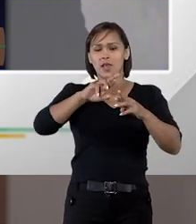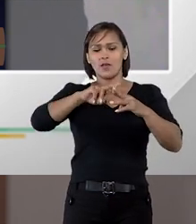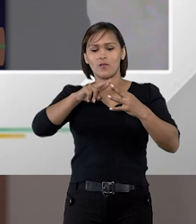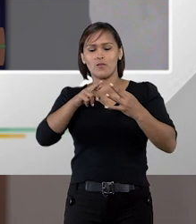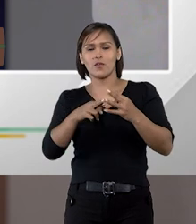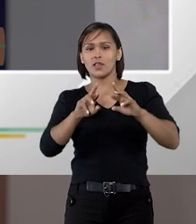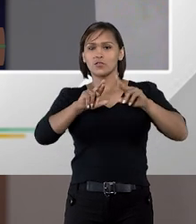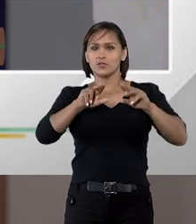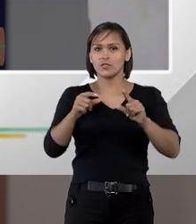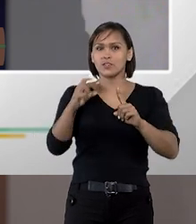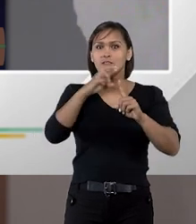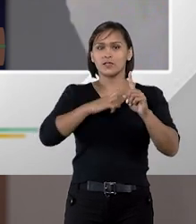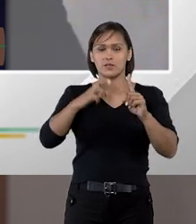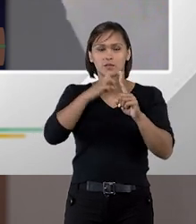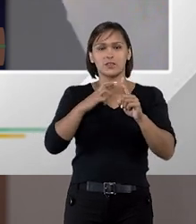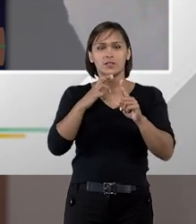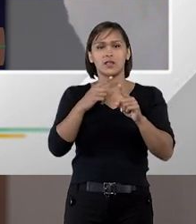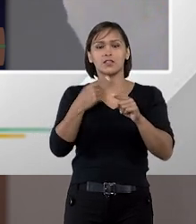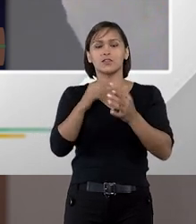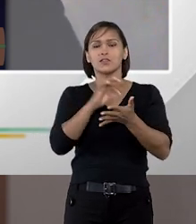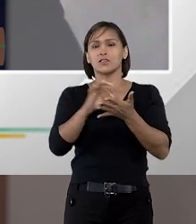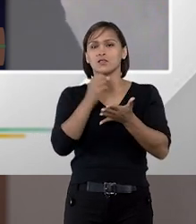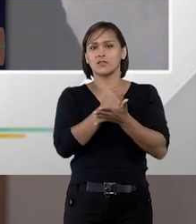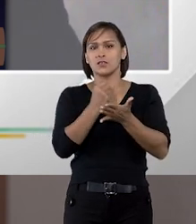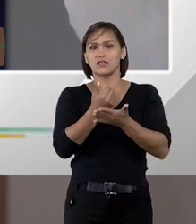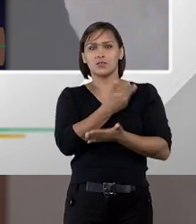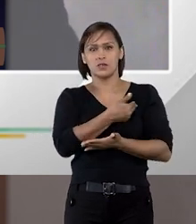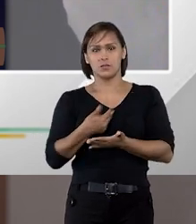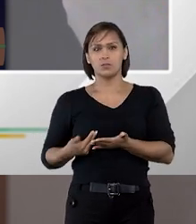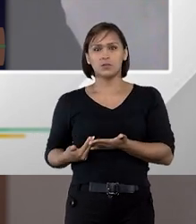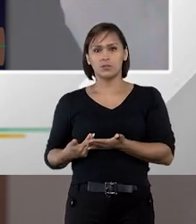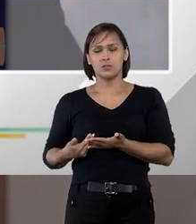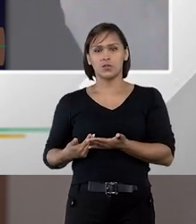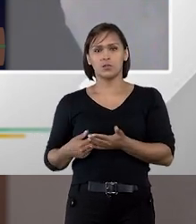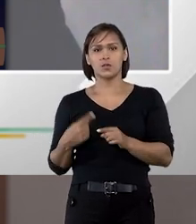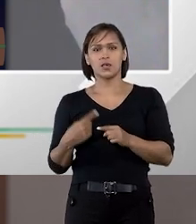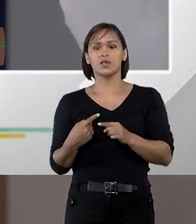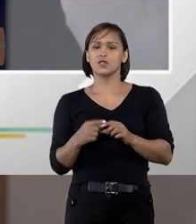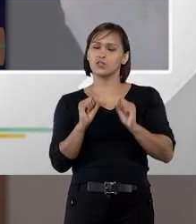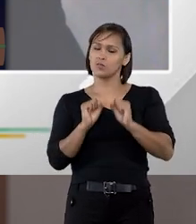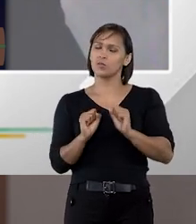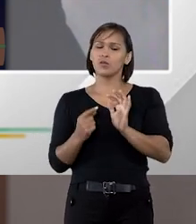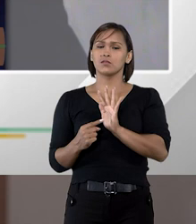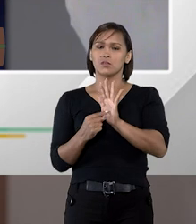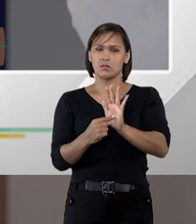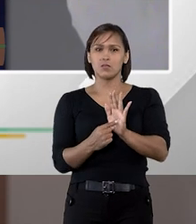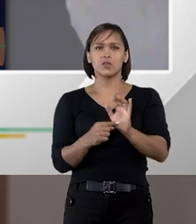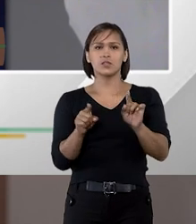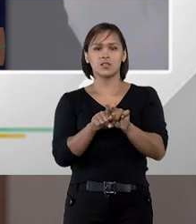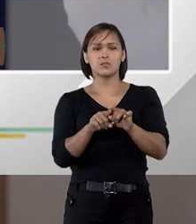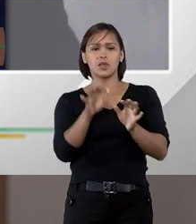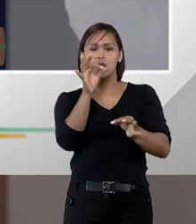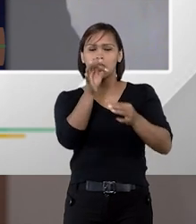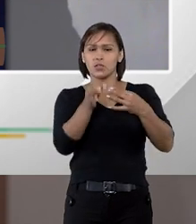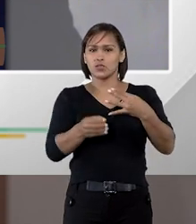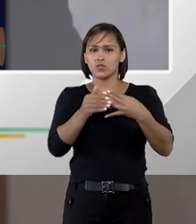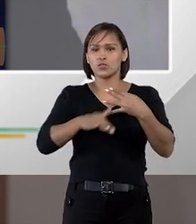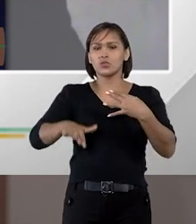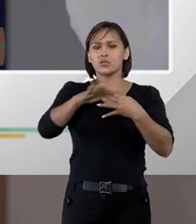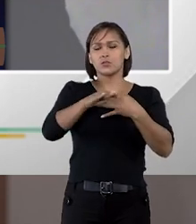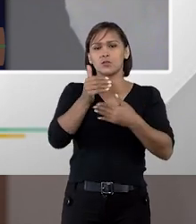alternativos especialmente arbitragem nas contratações públicas e isso pode ser demonstrado inclusive pela